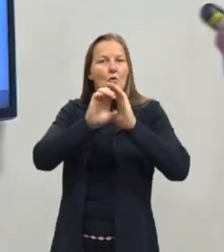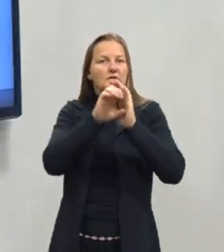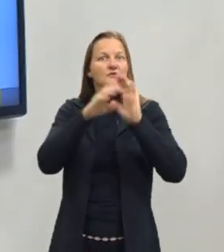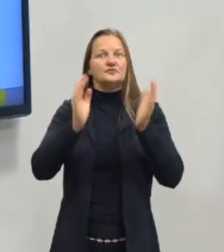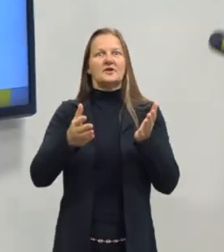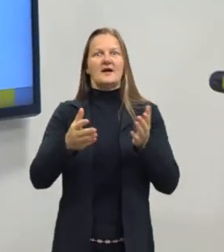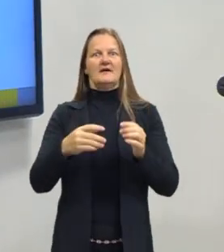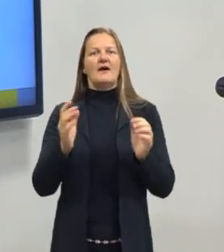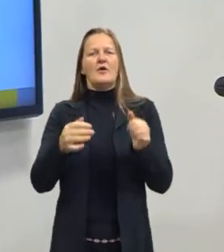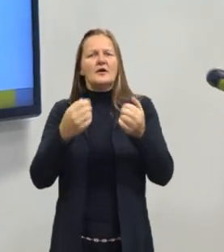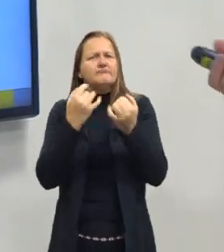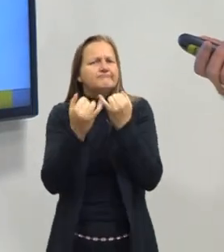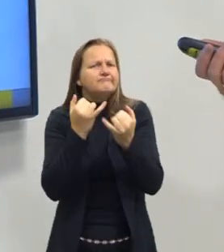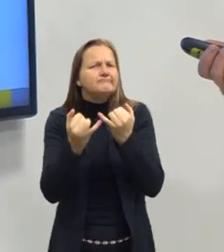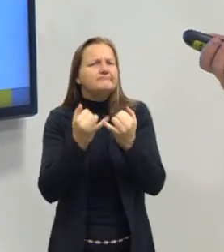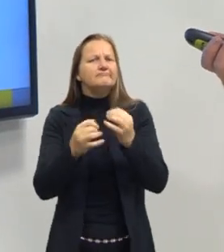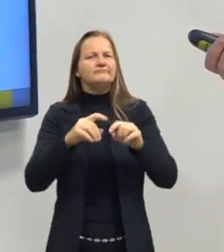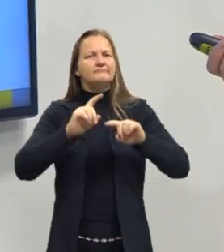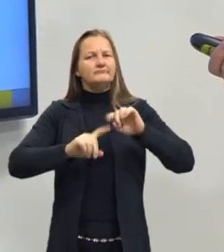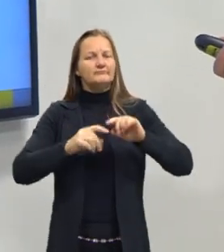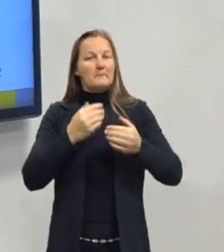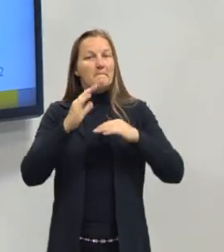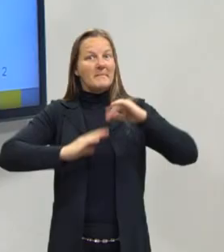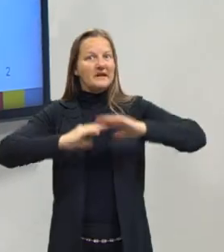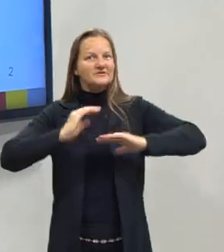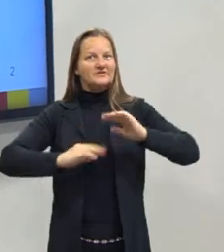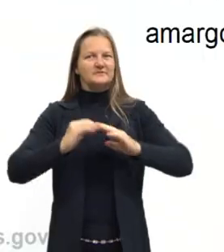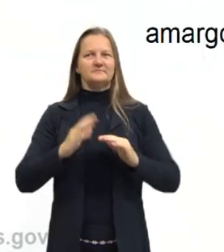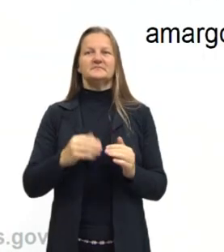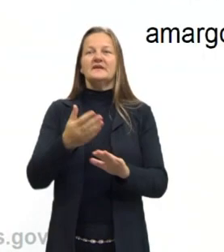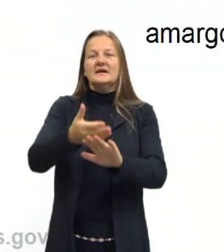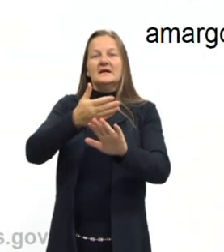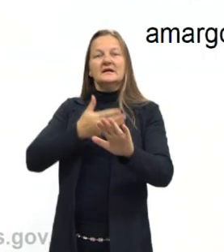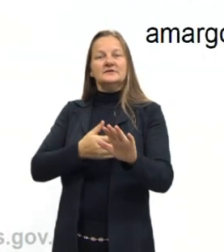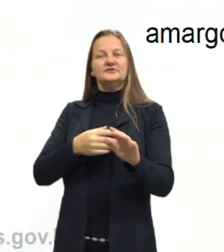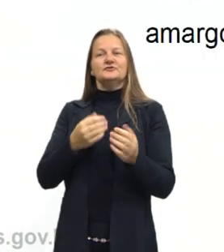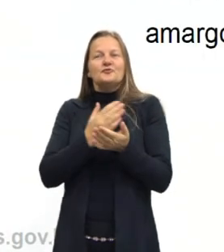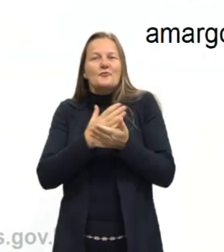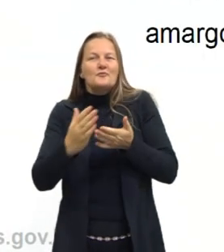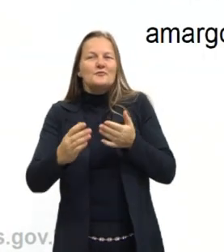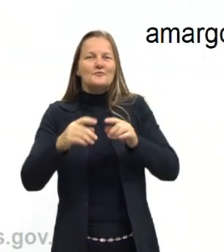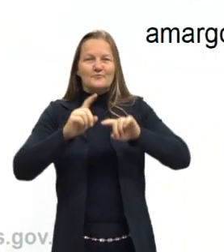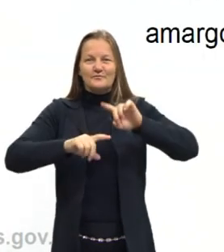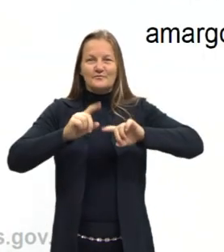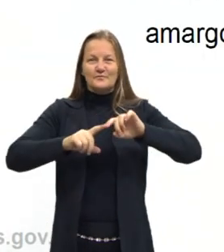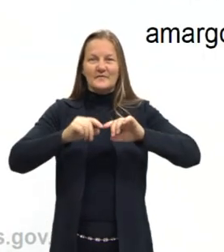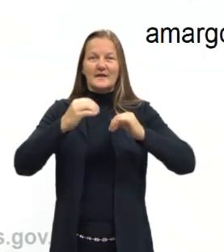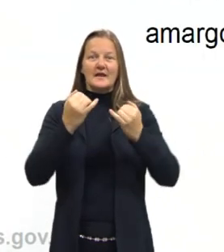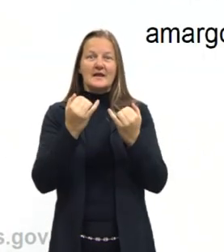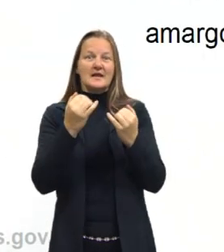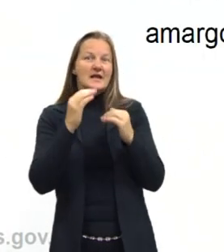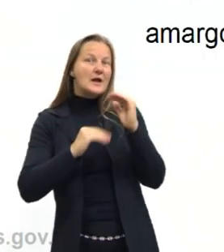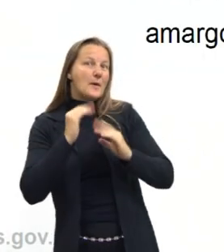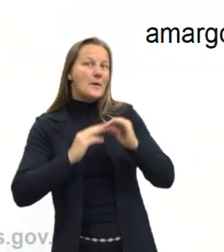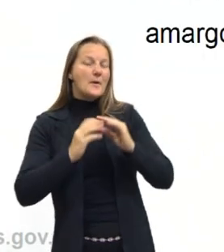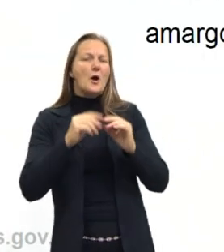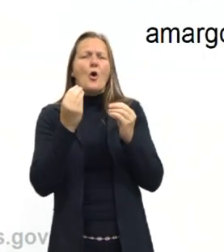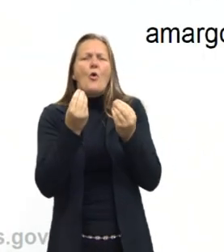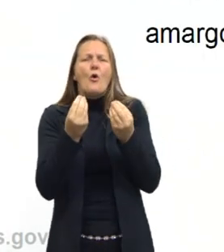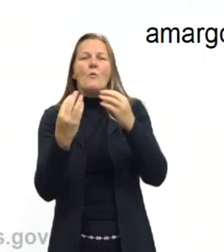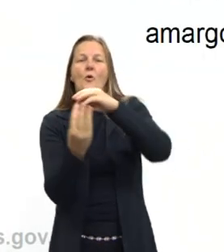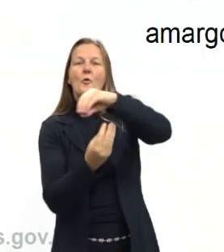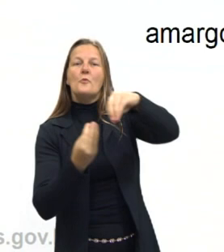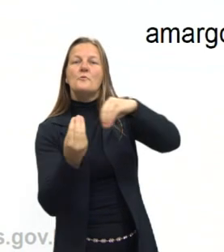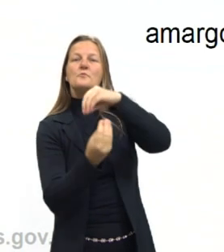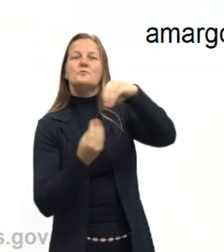focar nos exercícios. Antes de exercitar, vamos entender um pouquinho essas misturas